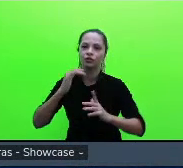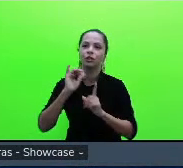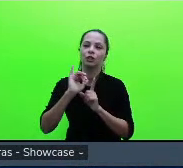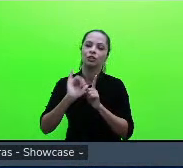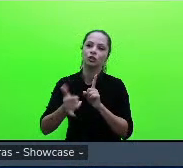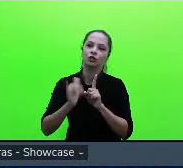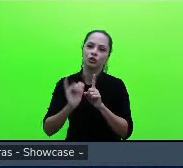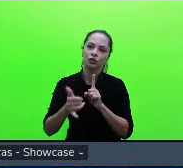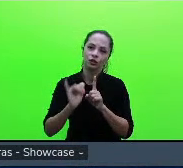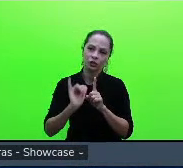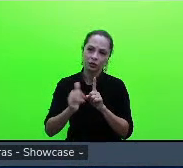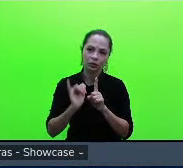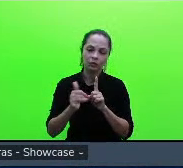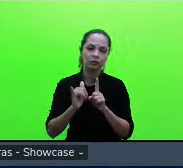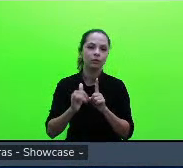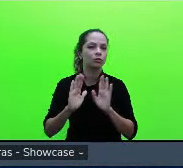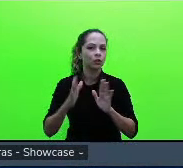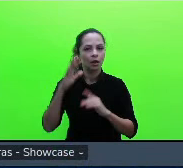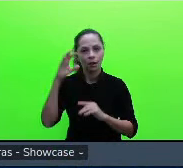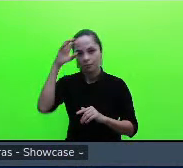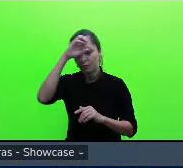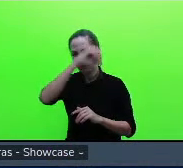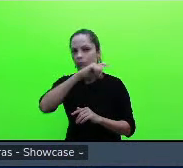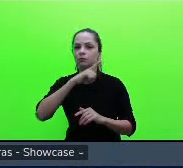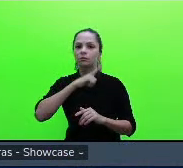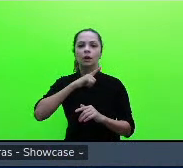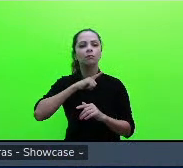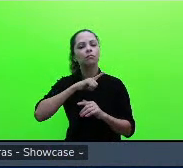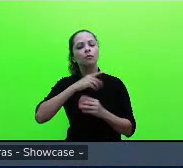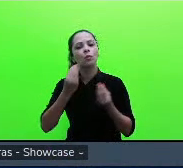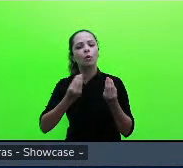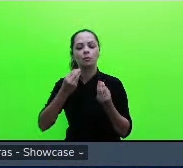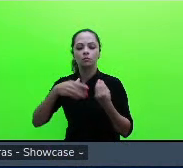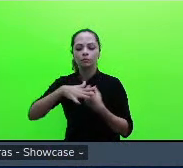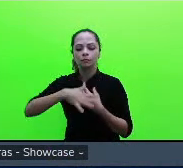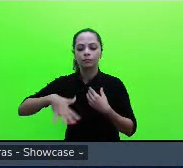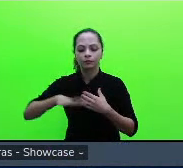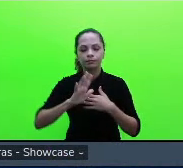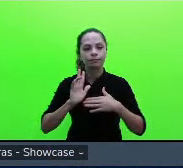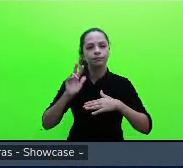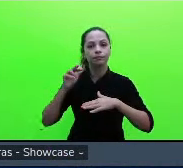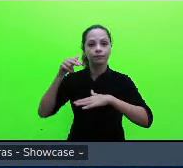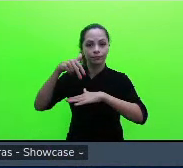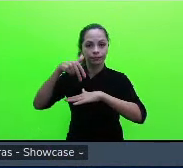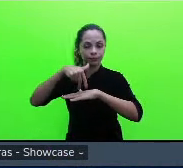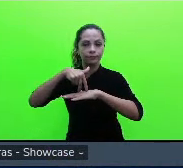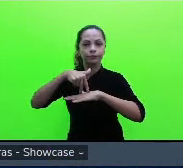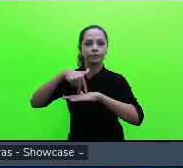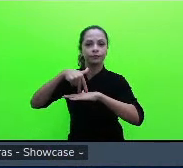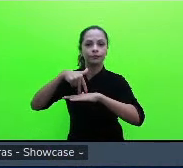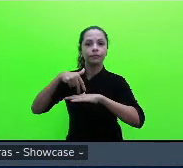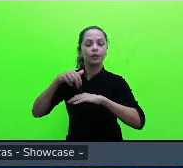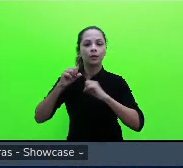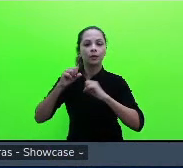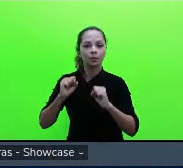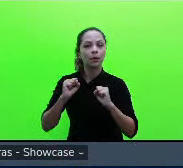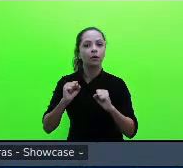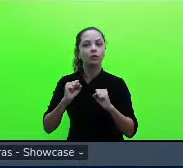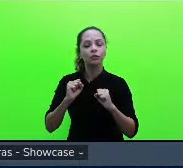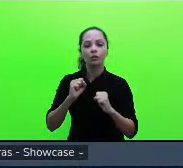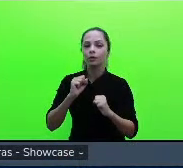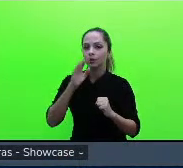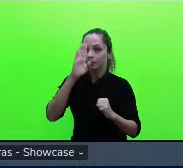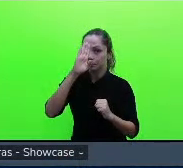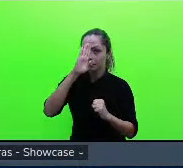e que são intrínsecas aos seus lugares de dizer em consequência disso ele pode ser considerado um dos principais aparelhos